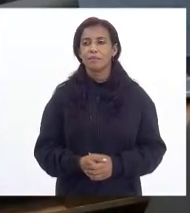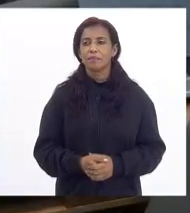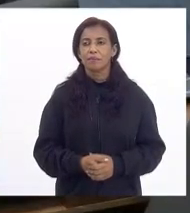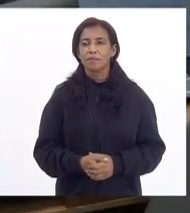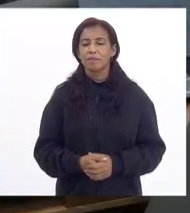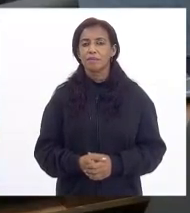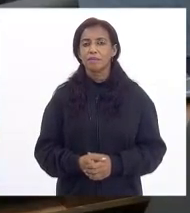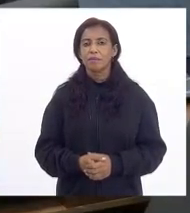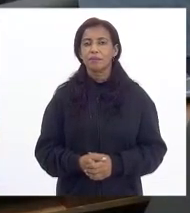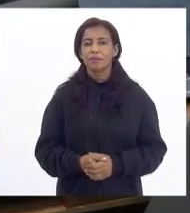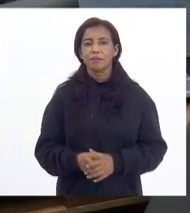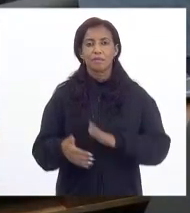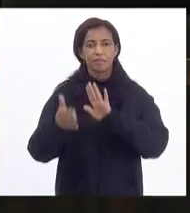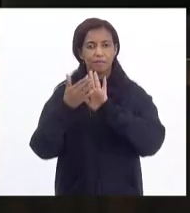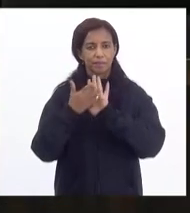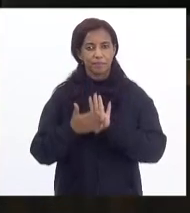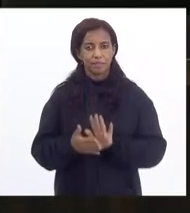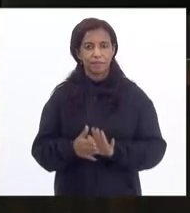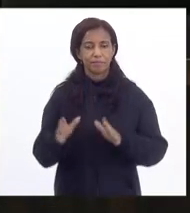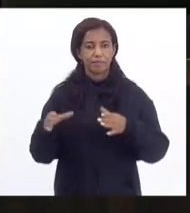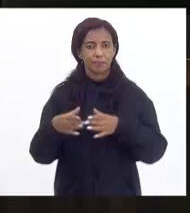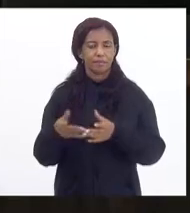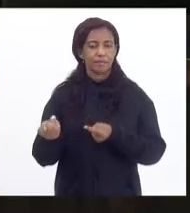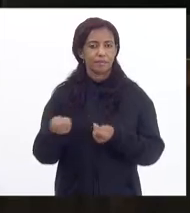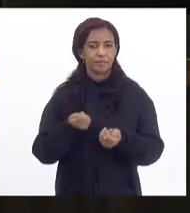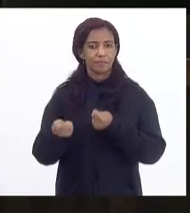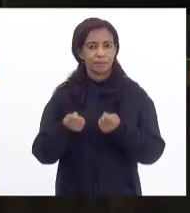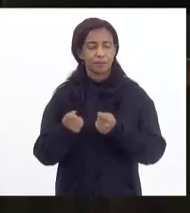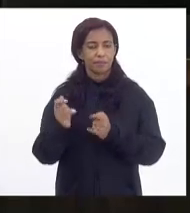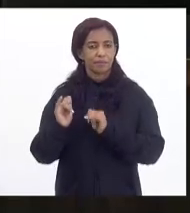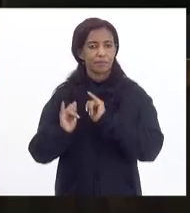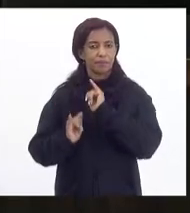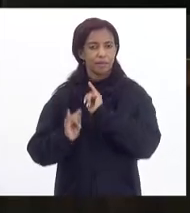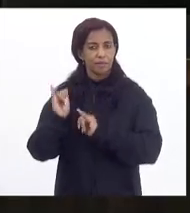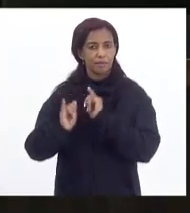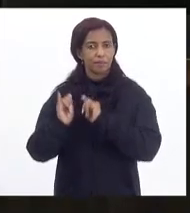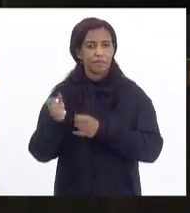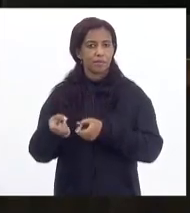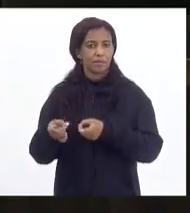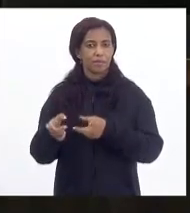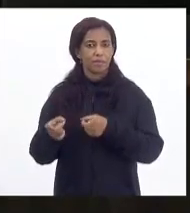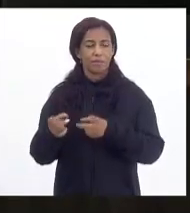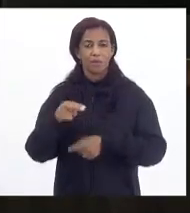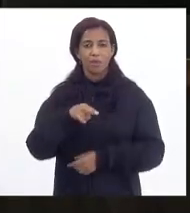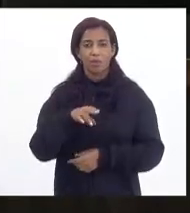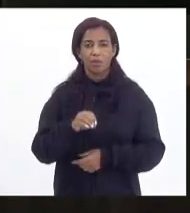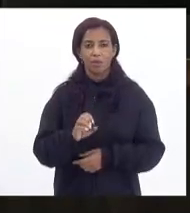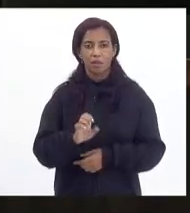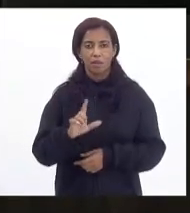Para emitir o parecer pela comissão de economia, indústria e comércio, deputado Noel de Carvalho.